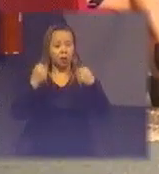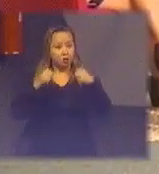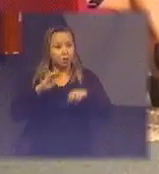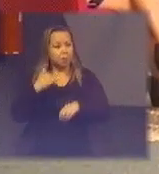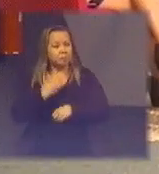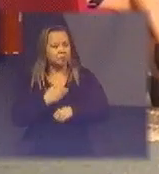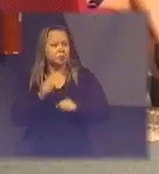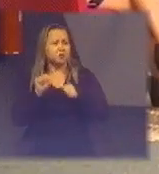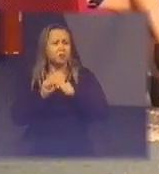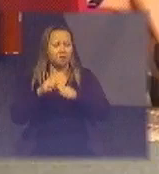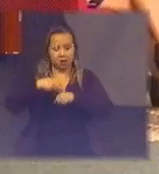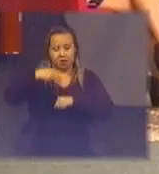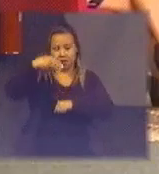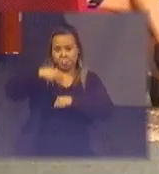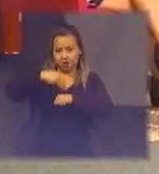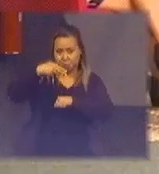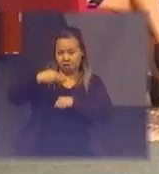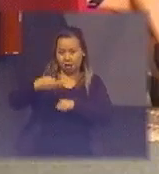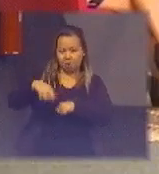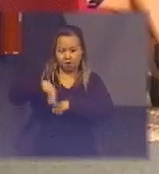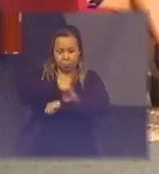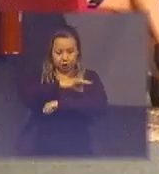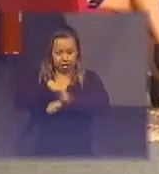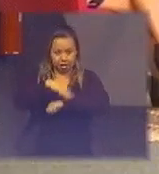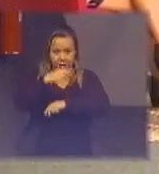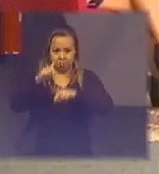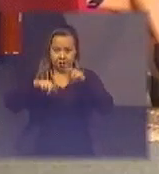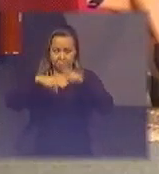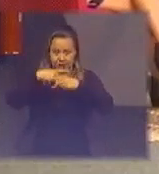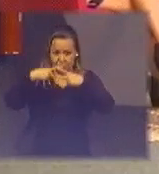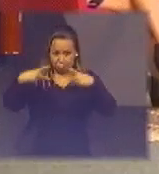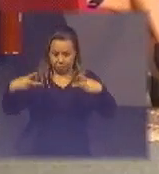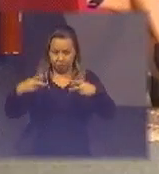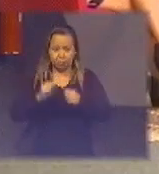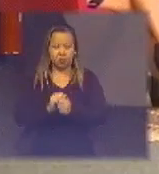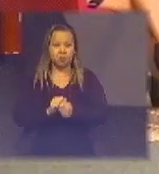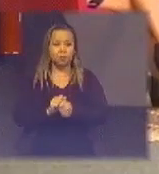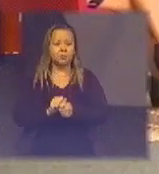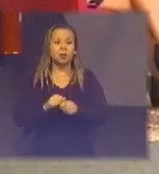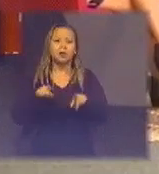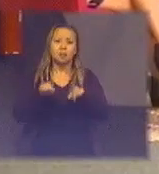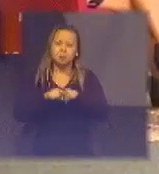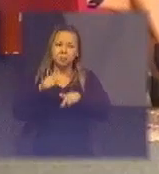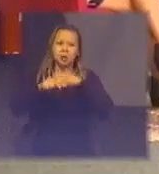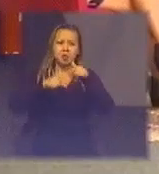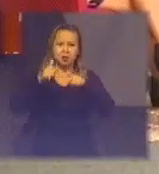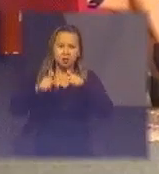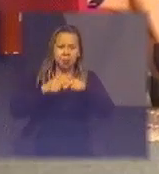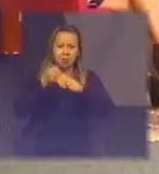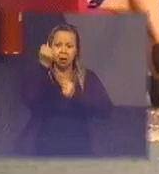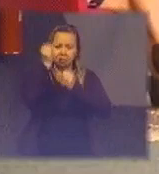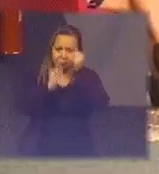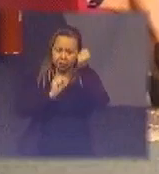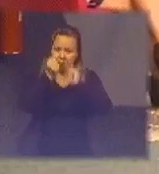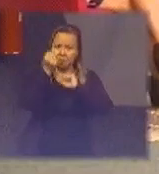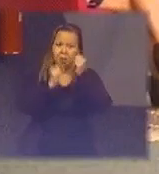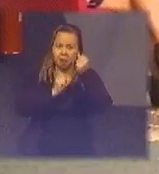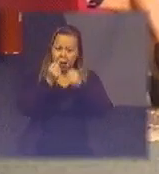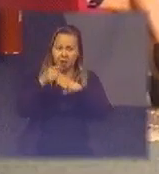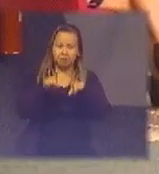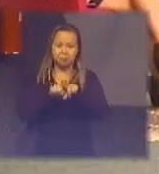mestrado que foi na engenharia de produção eu trabalhei com chão de fábrica com a indústria metalúrgica e aí um